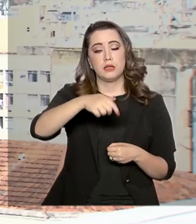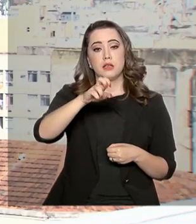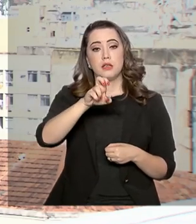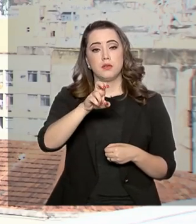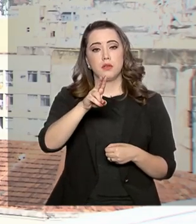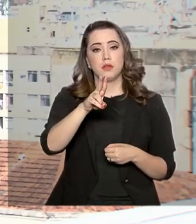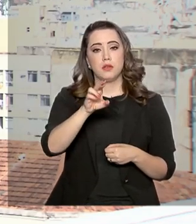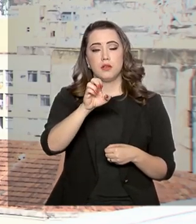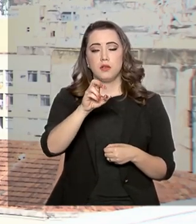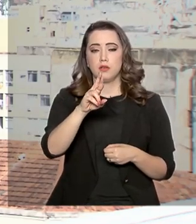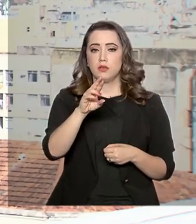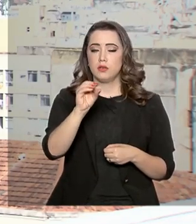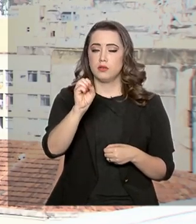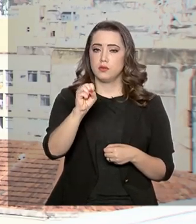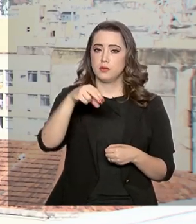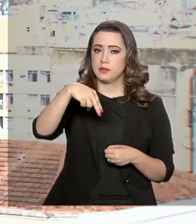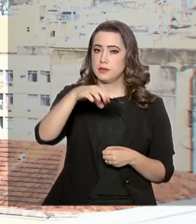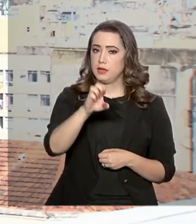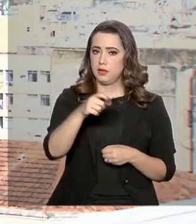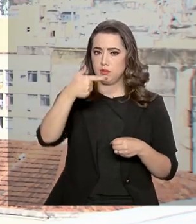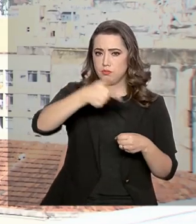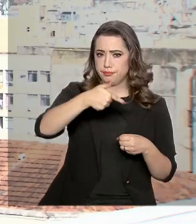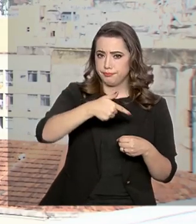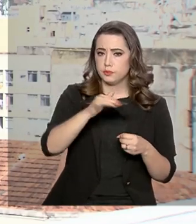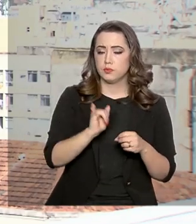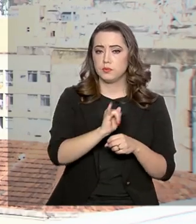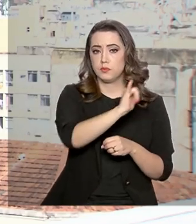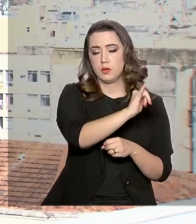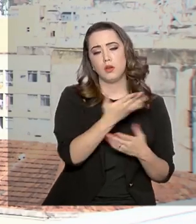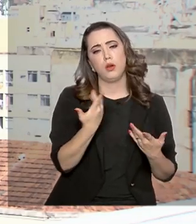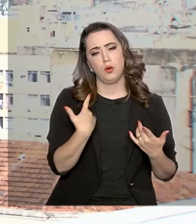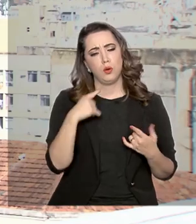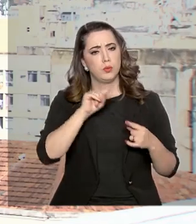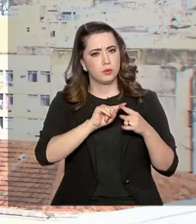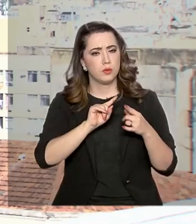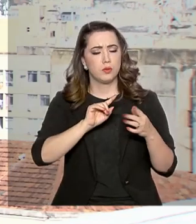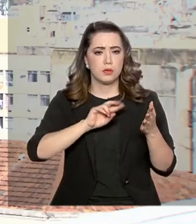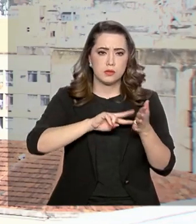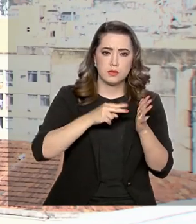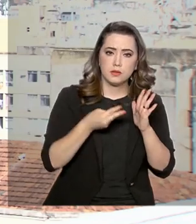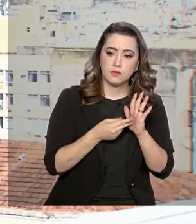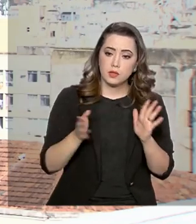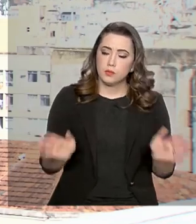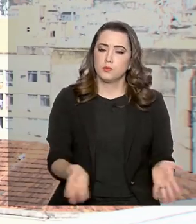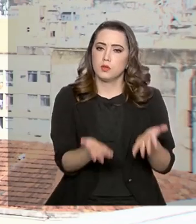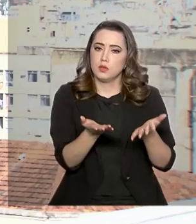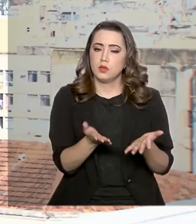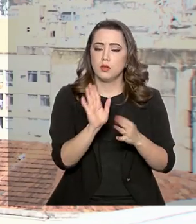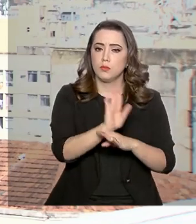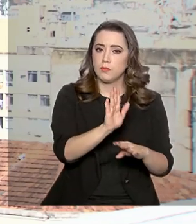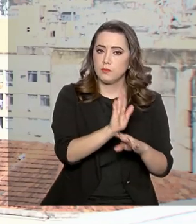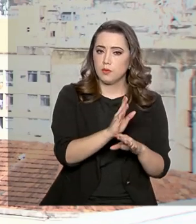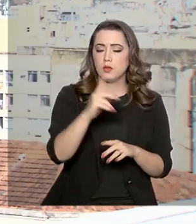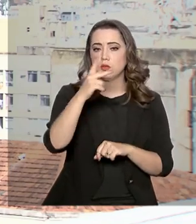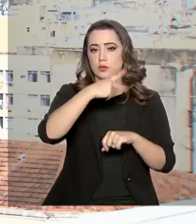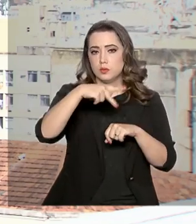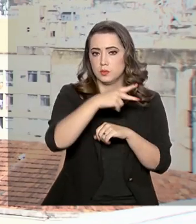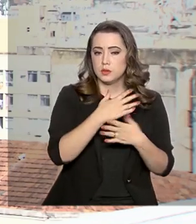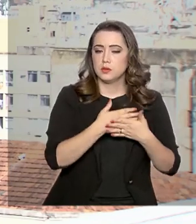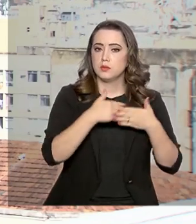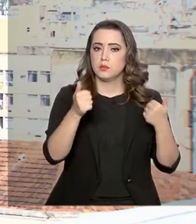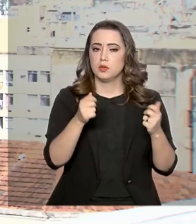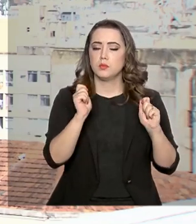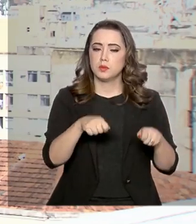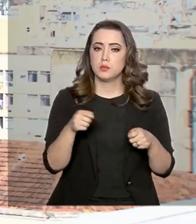Daniel Nepomuceno, ações como essas dão uma grande contribuição para adotar o país das condições necessárias à